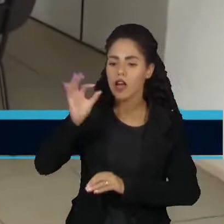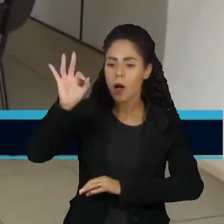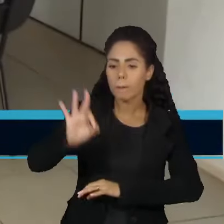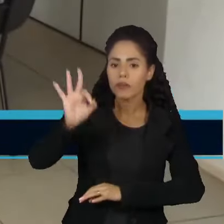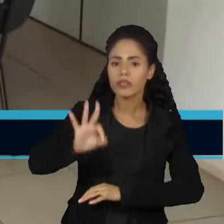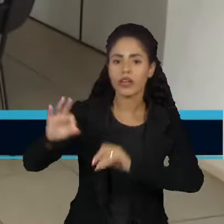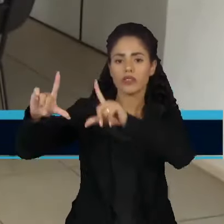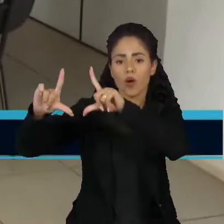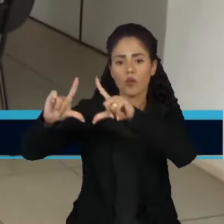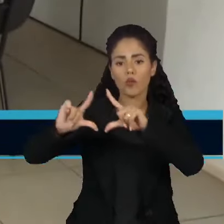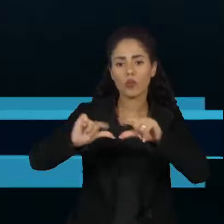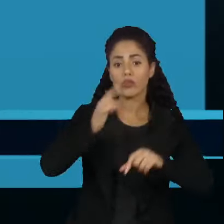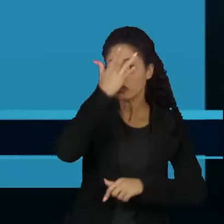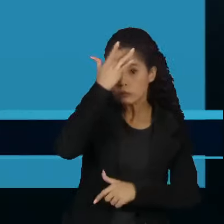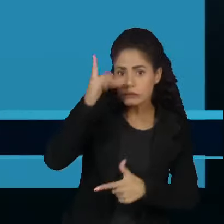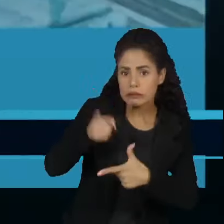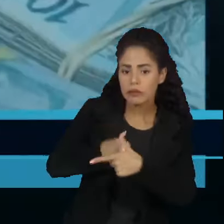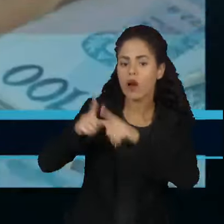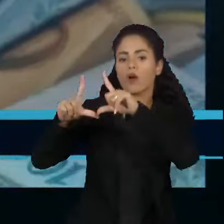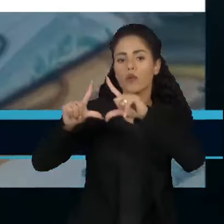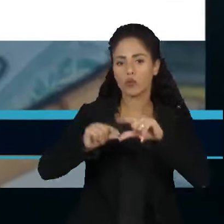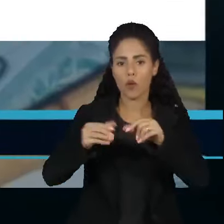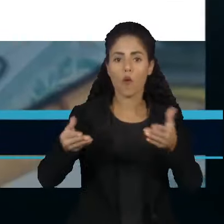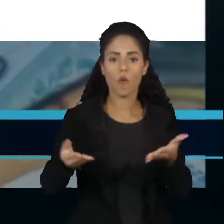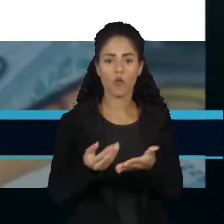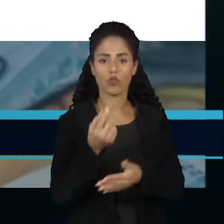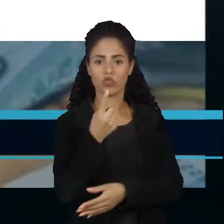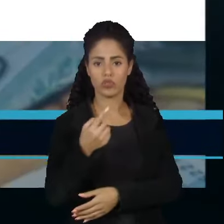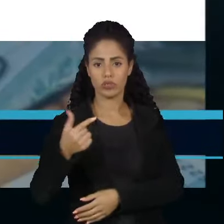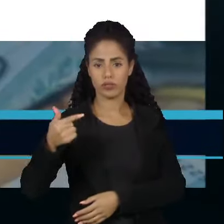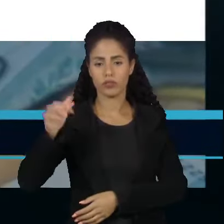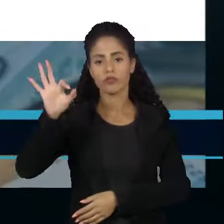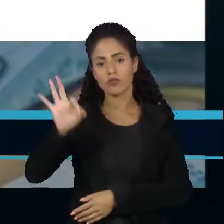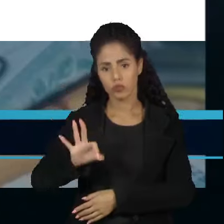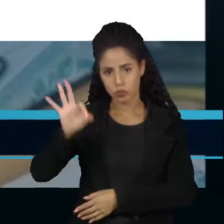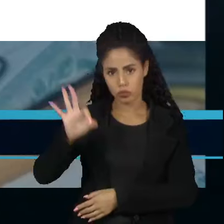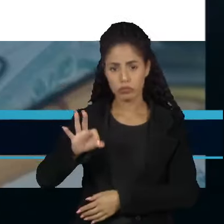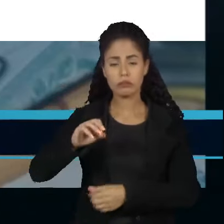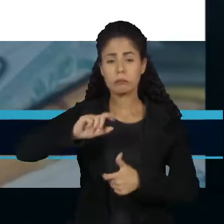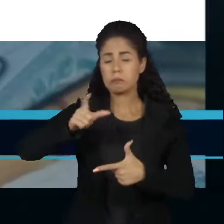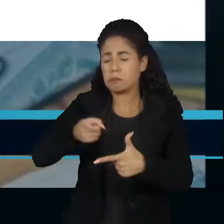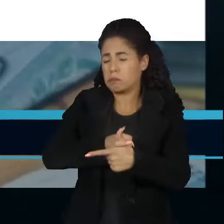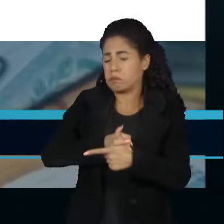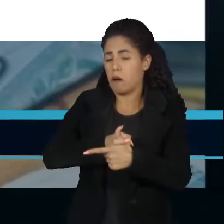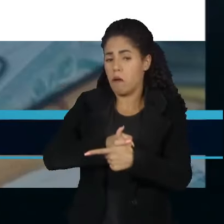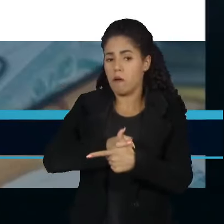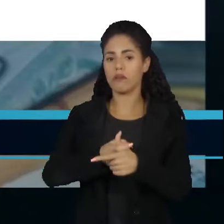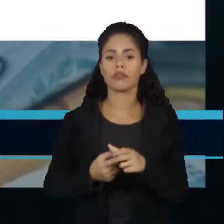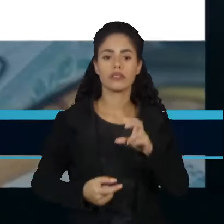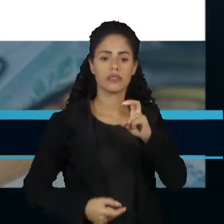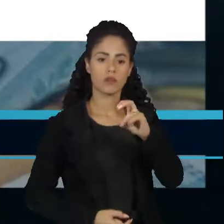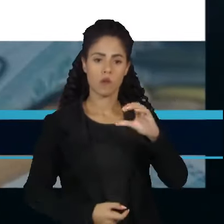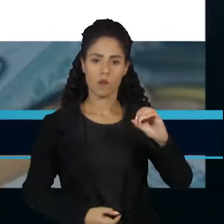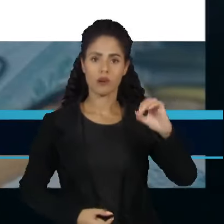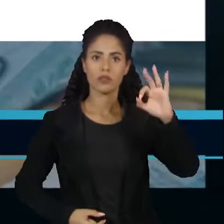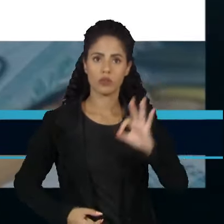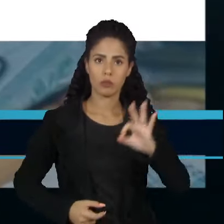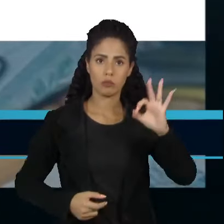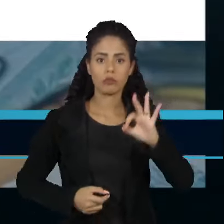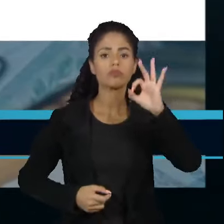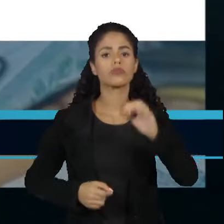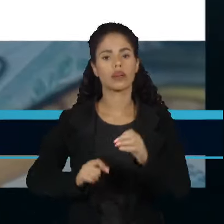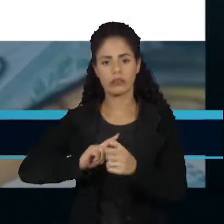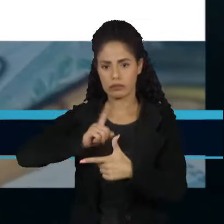de brasileiros com dívidas. Hoje, 17% estão muito endividados, quase 50% com